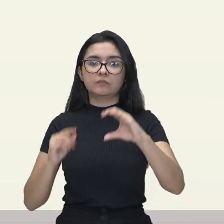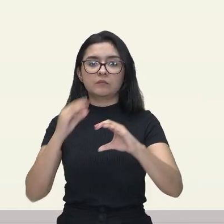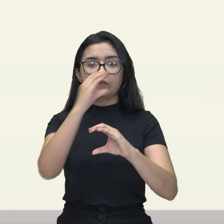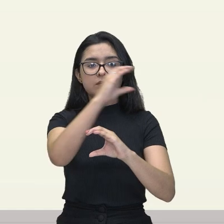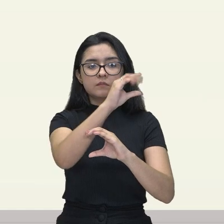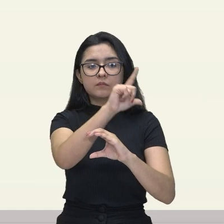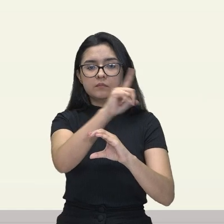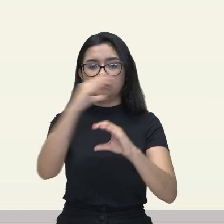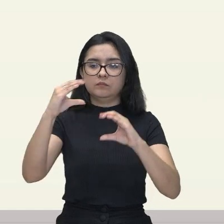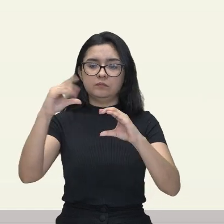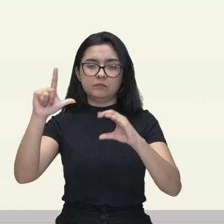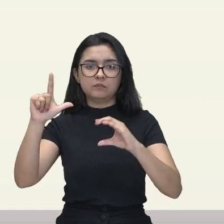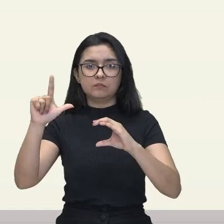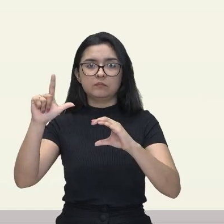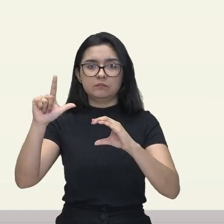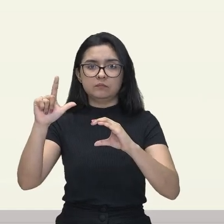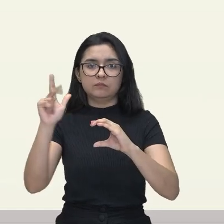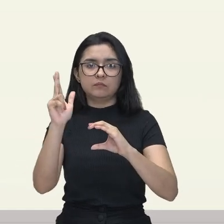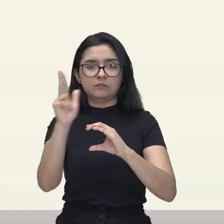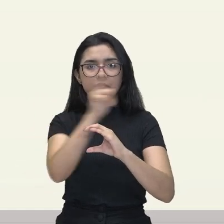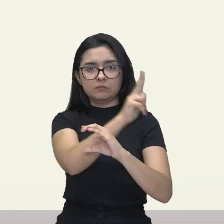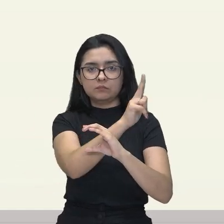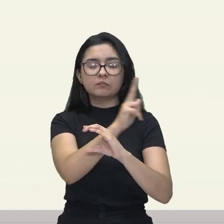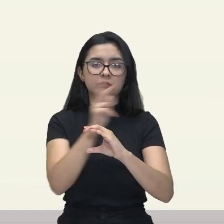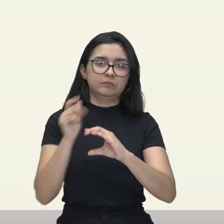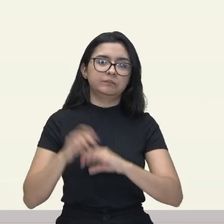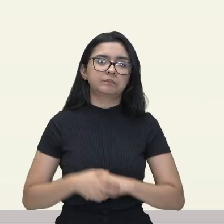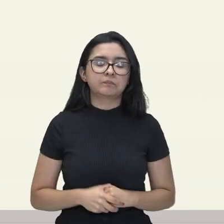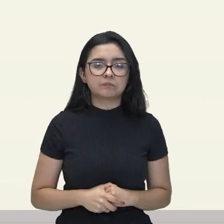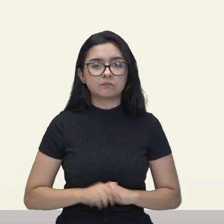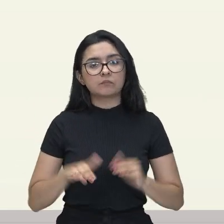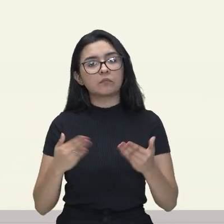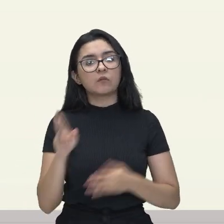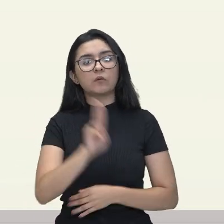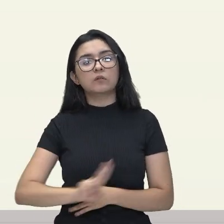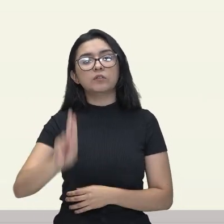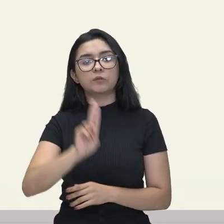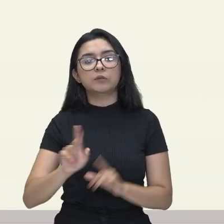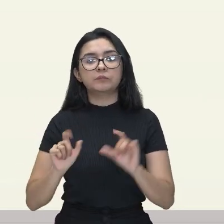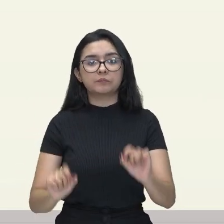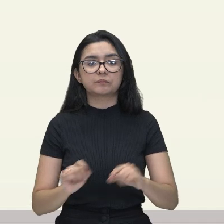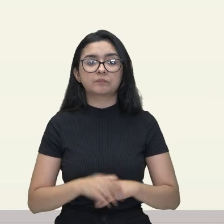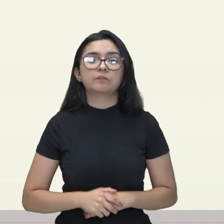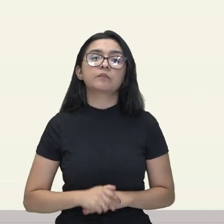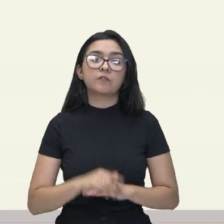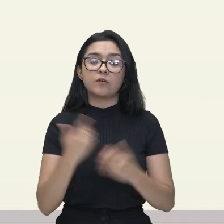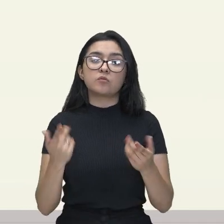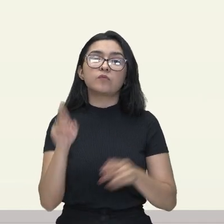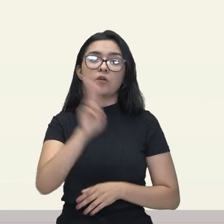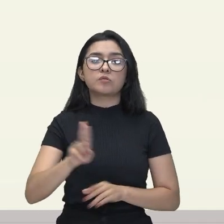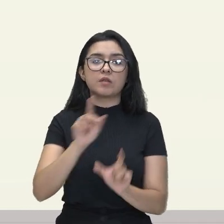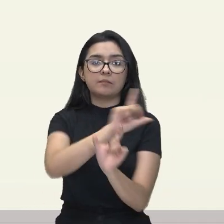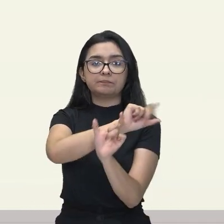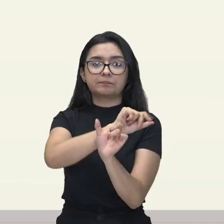ó. Estão do mesmo lado. Então, eu utilizo aqui, ó, o prefixo cis.